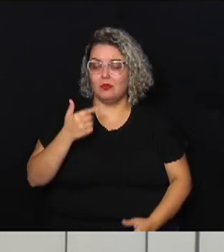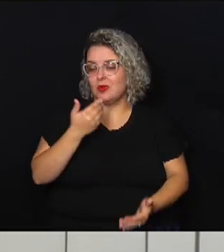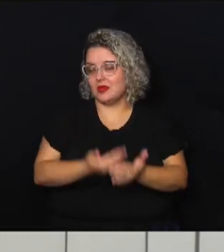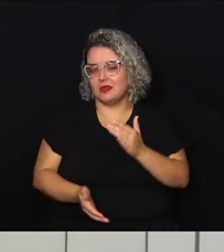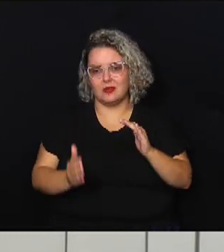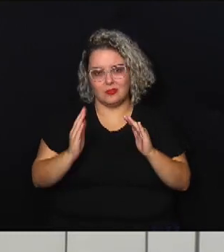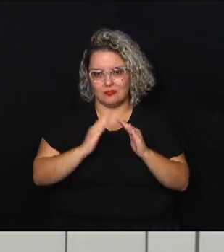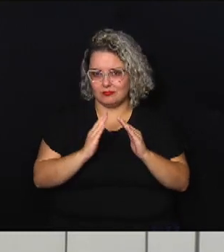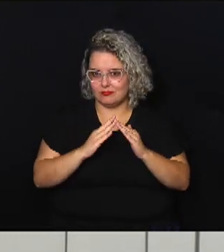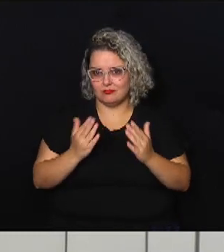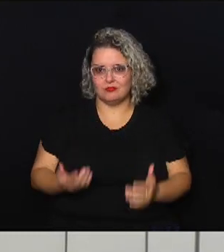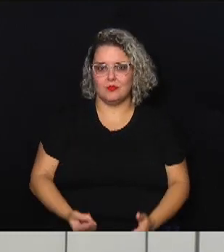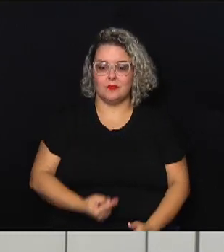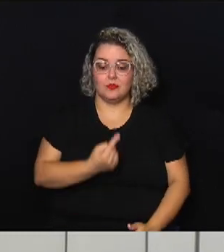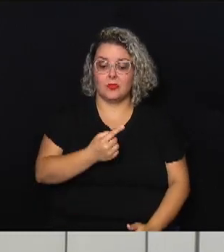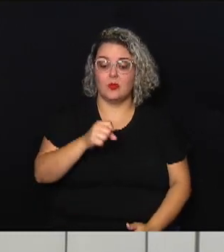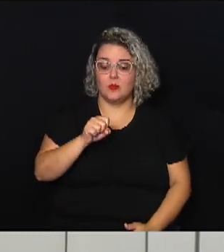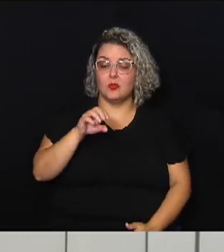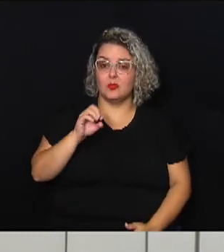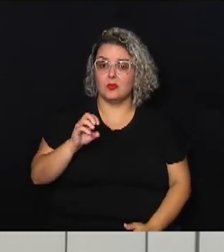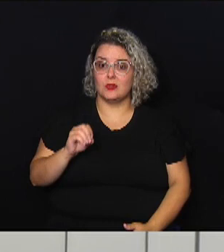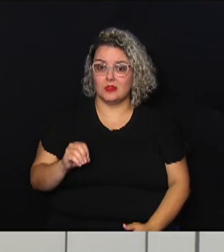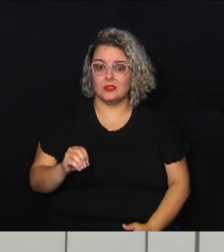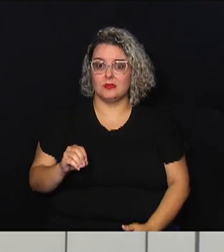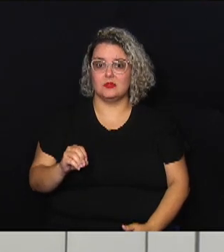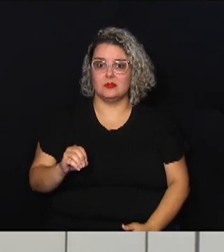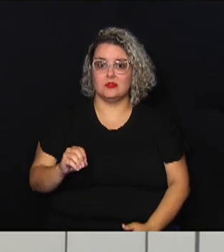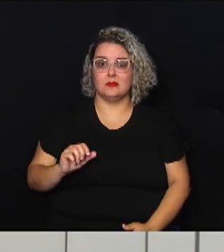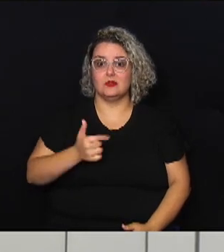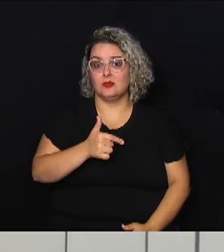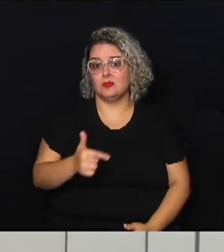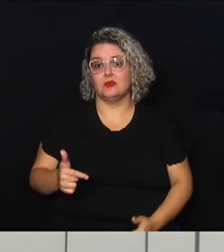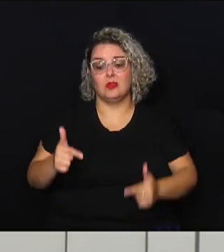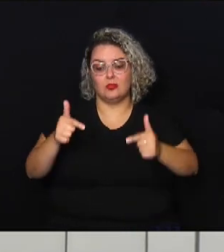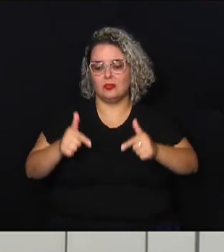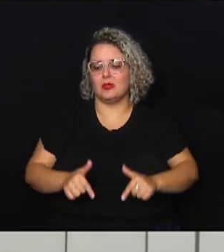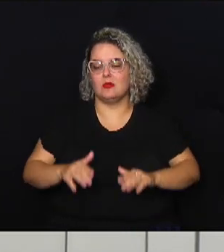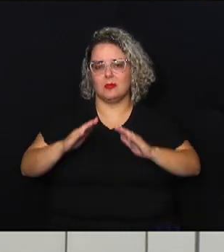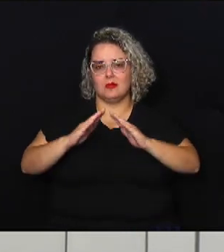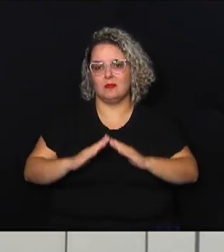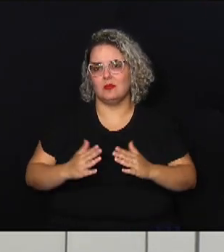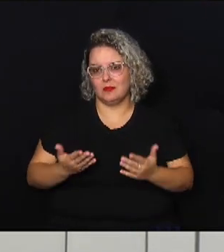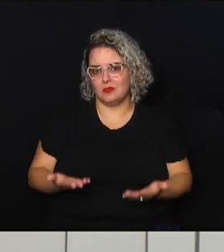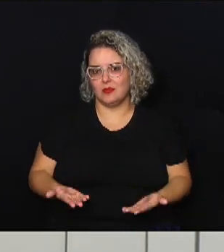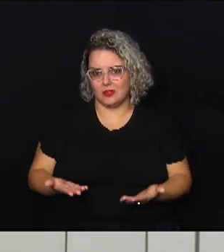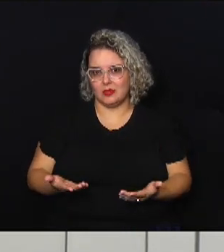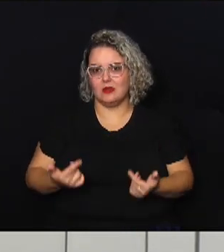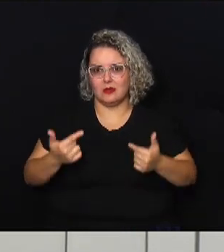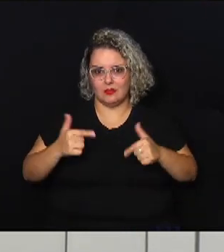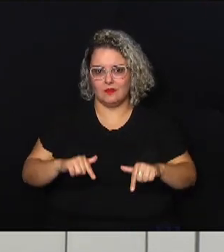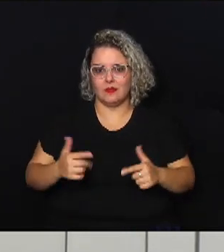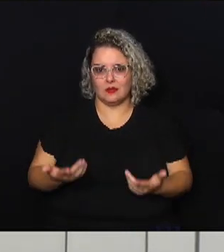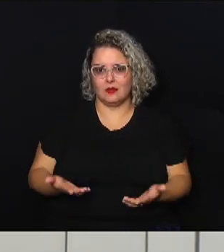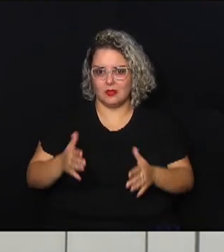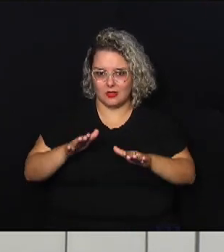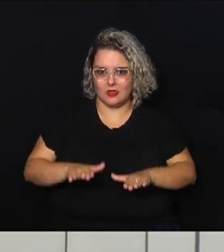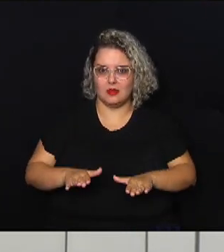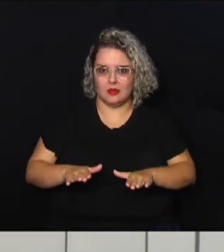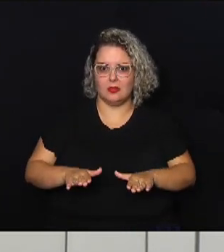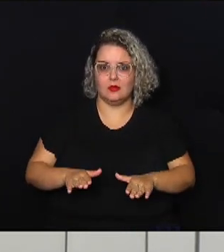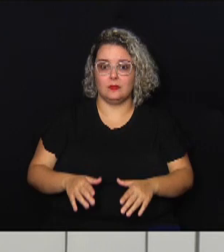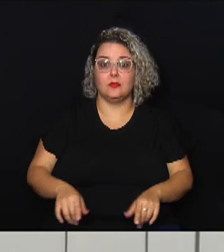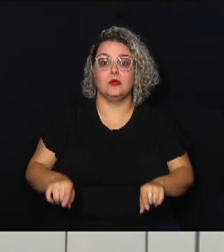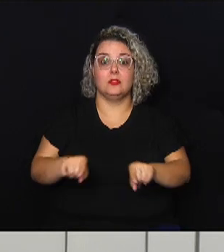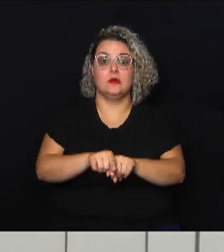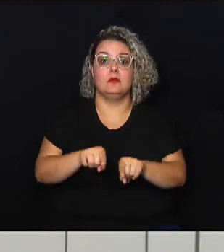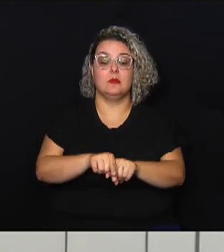e outras 1.815 desabrigadas na região. Em Campinas, janeiro também foi marcado